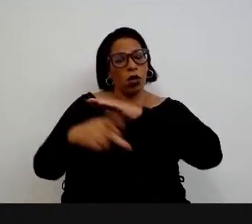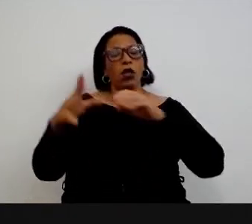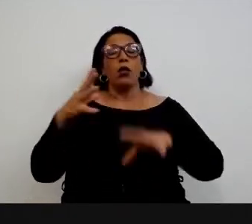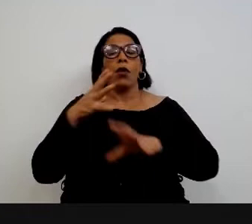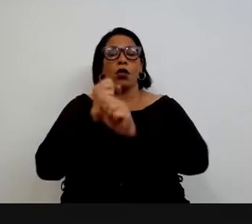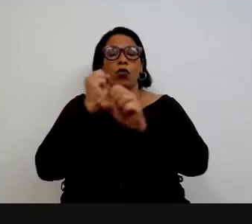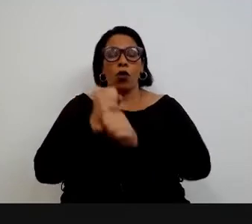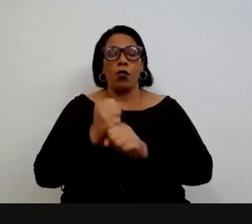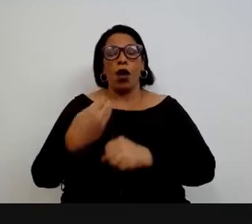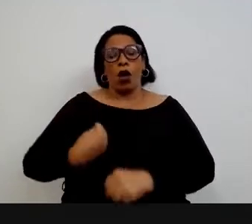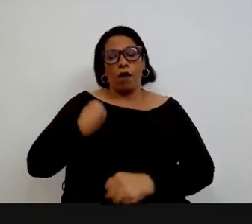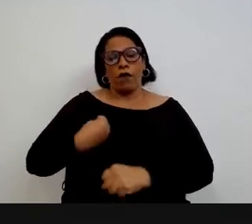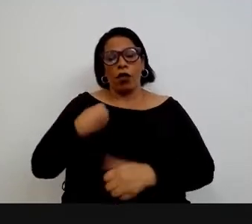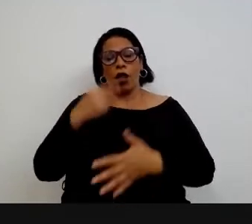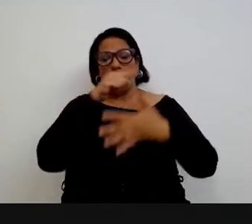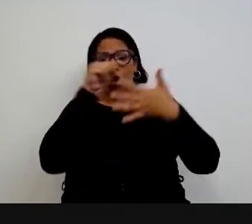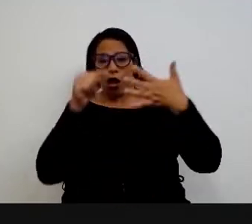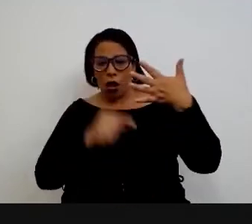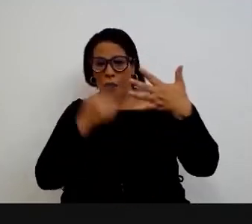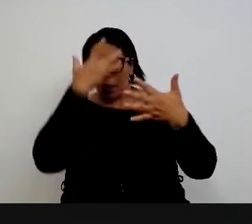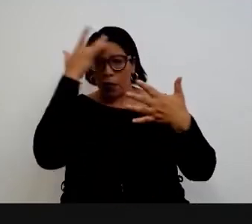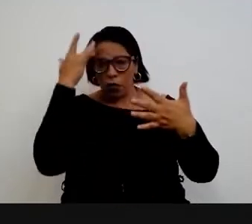Vou registrar agora as presenças.